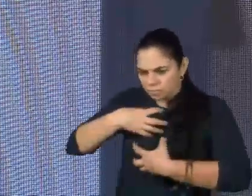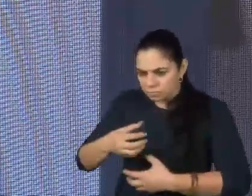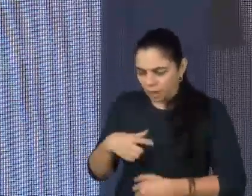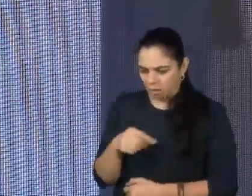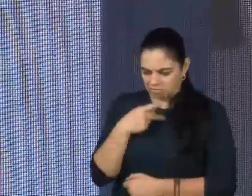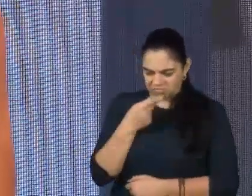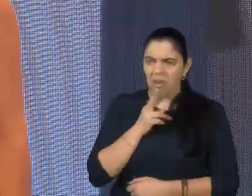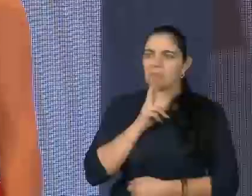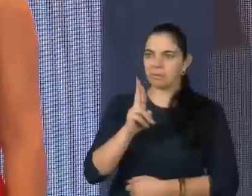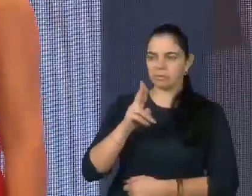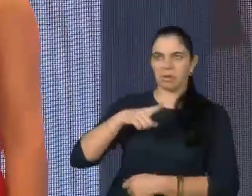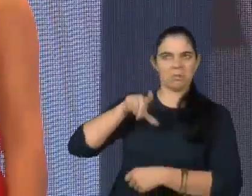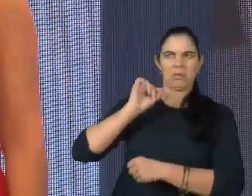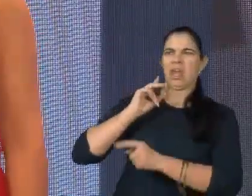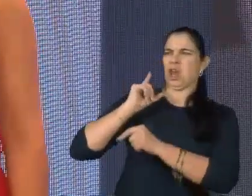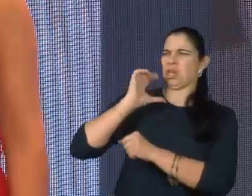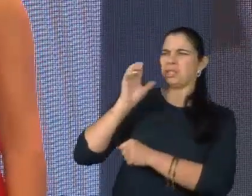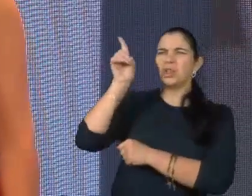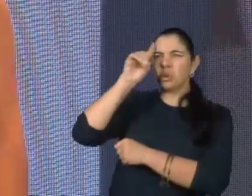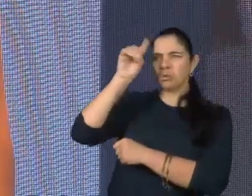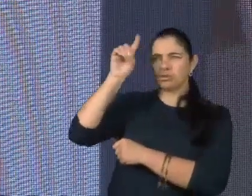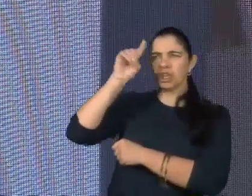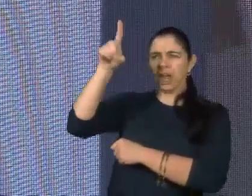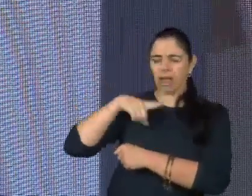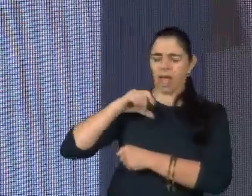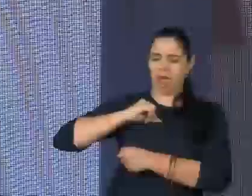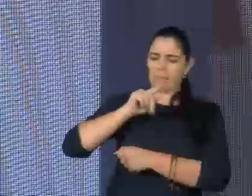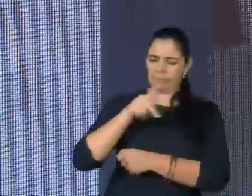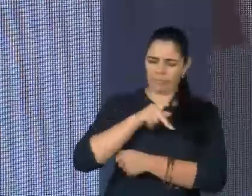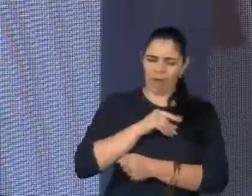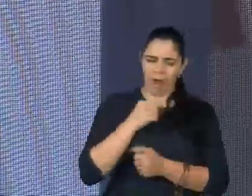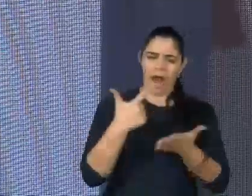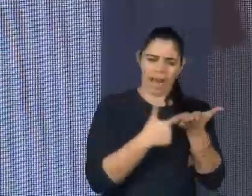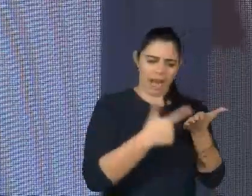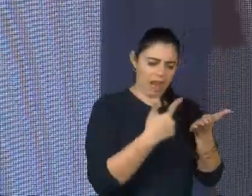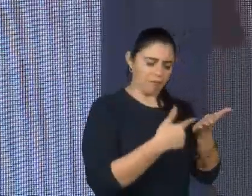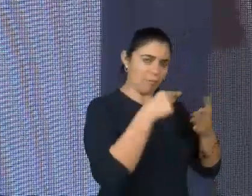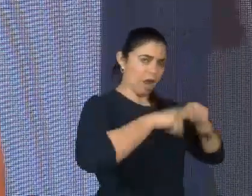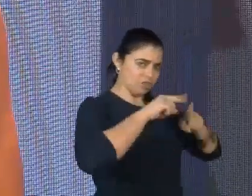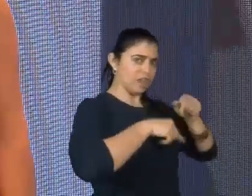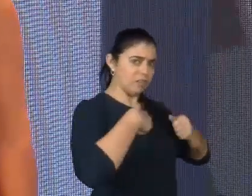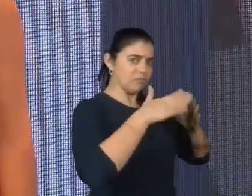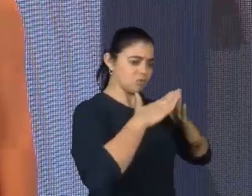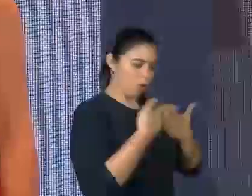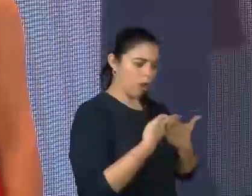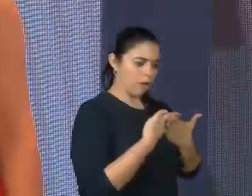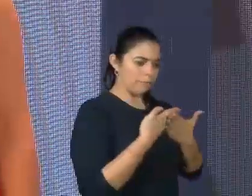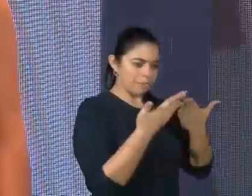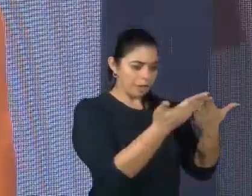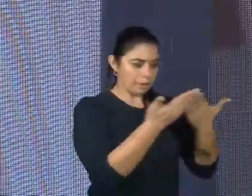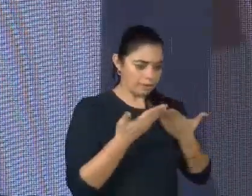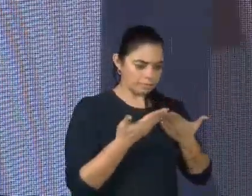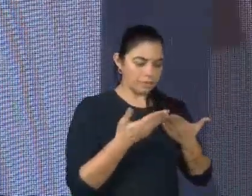disse que todas as vezes que era dado o livro para a sala, no momento das atividades, era entregue para